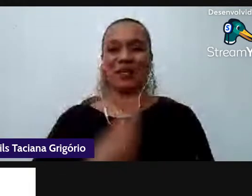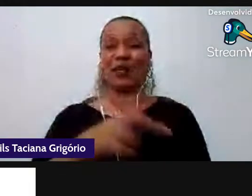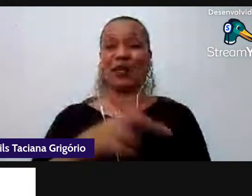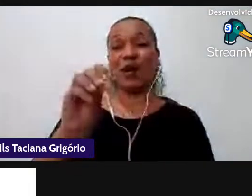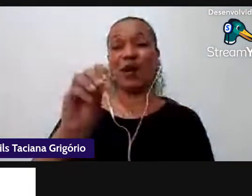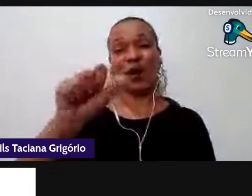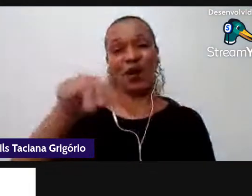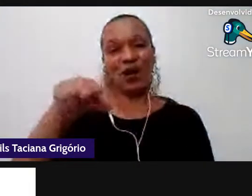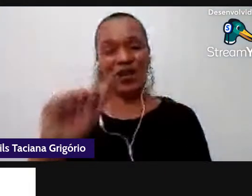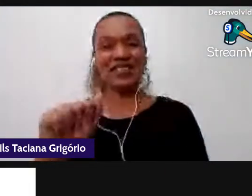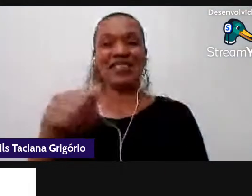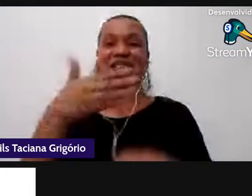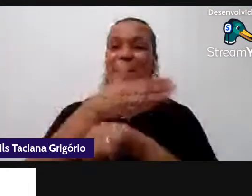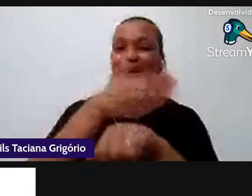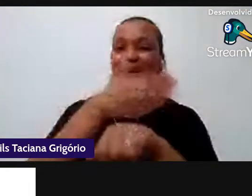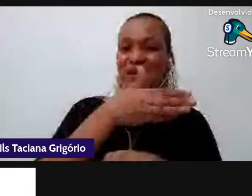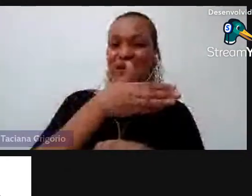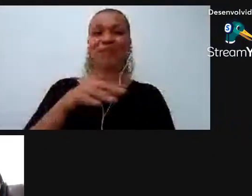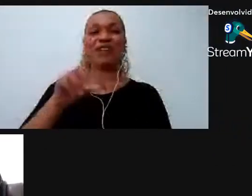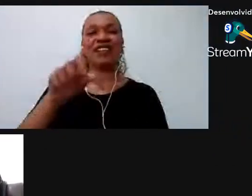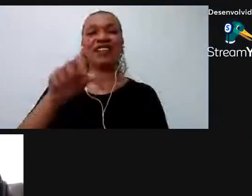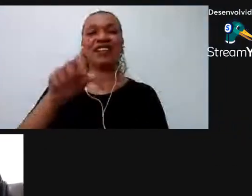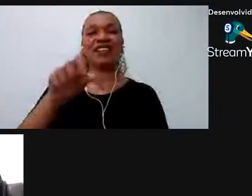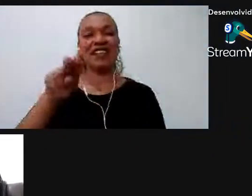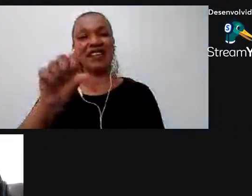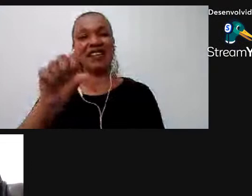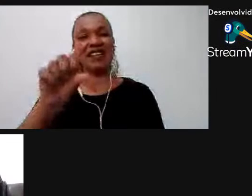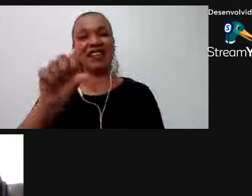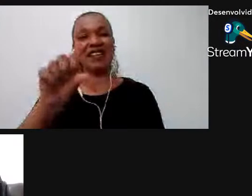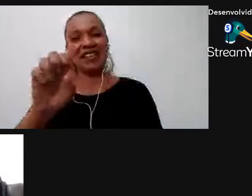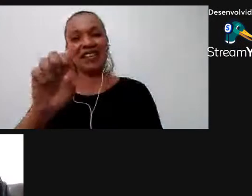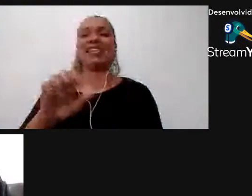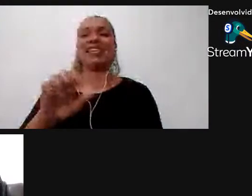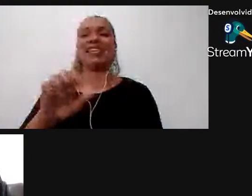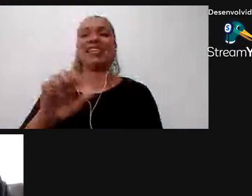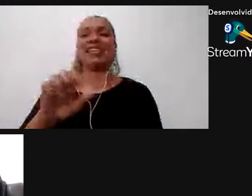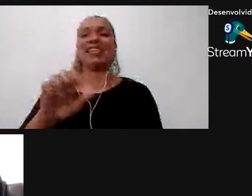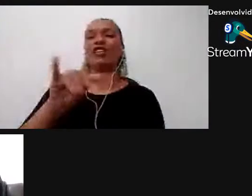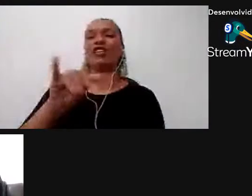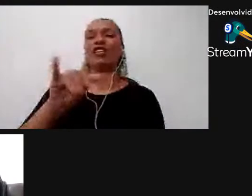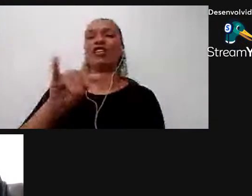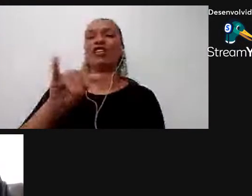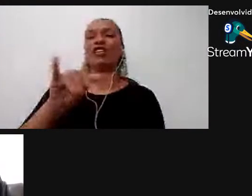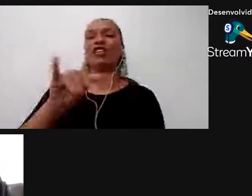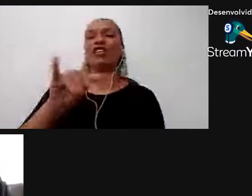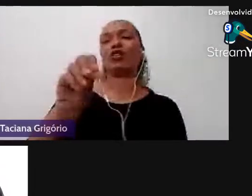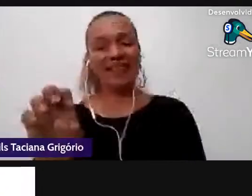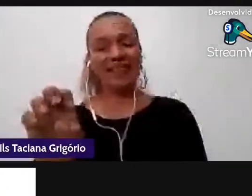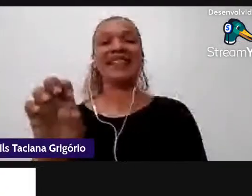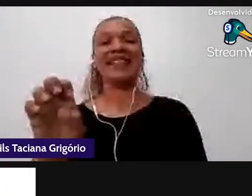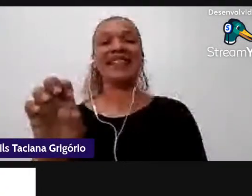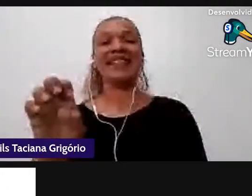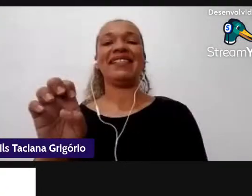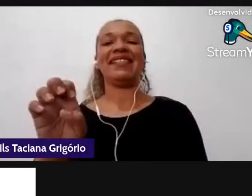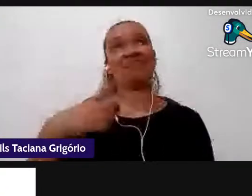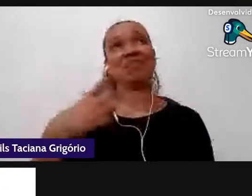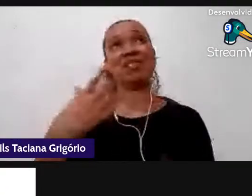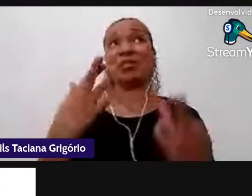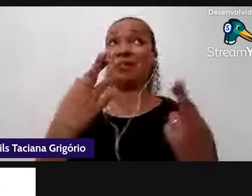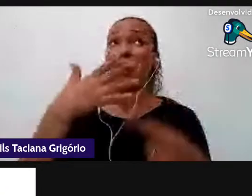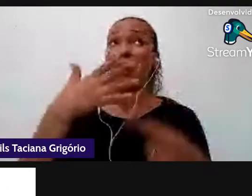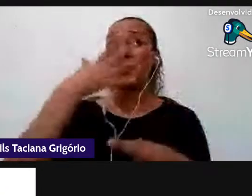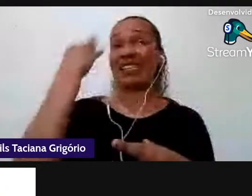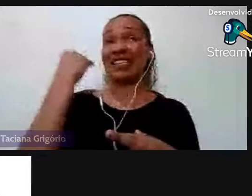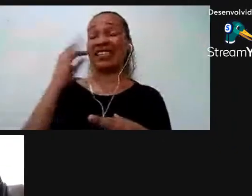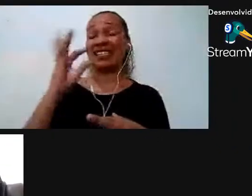Denise Joseana espero que não tenha esquecido ninguém desse grupo menorzinho então é Jason Enala